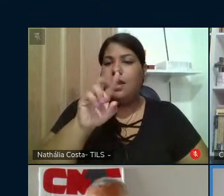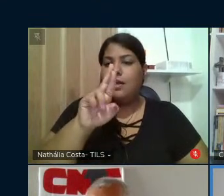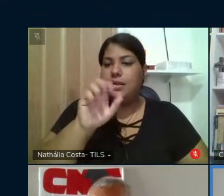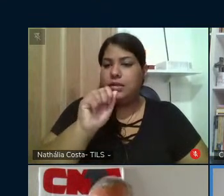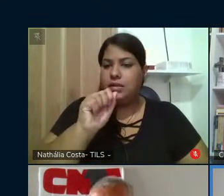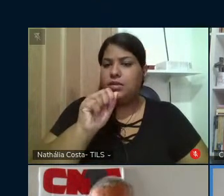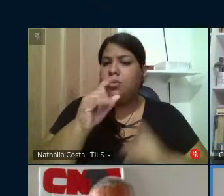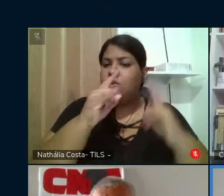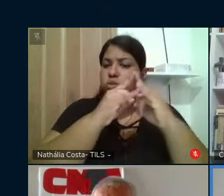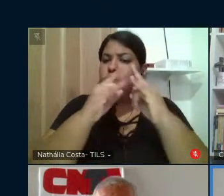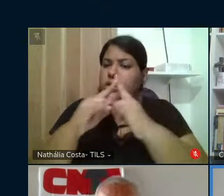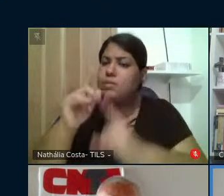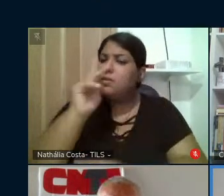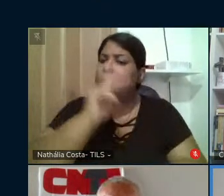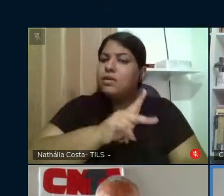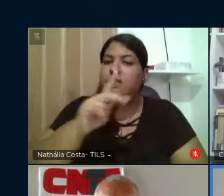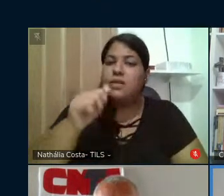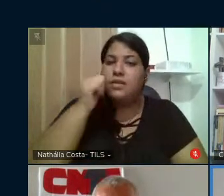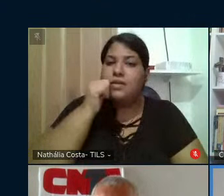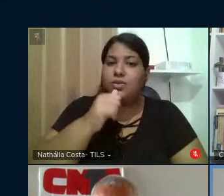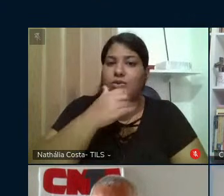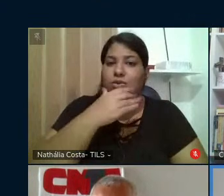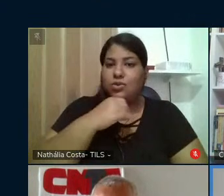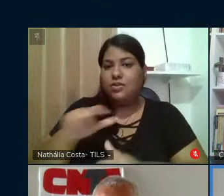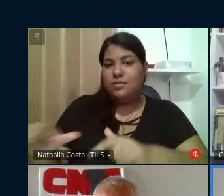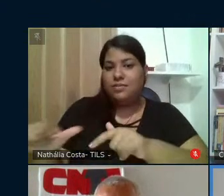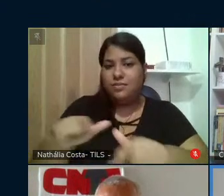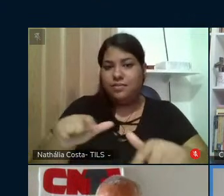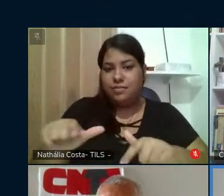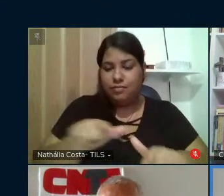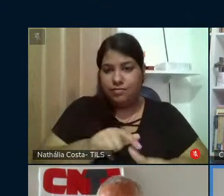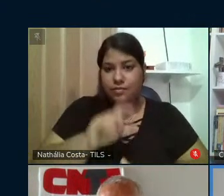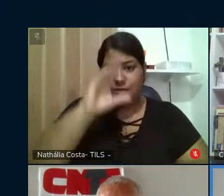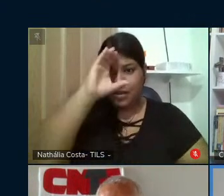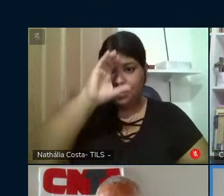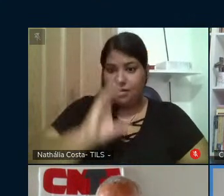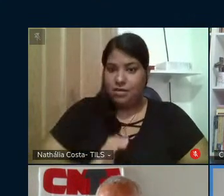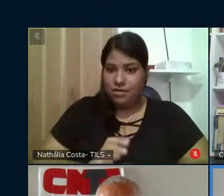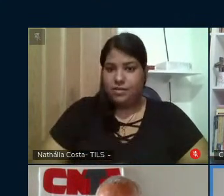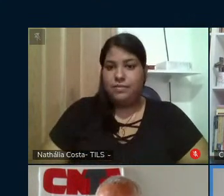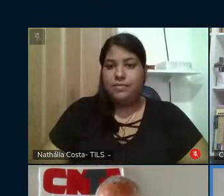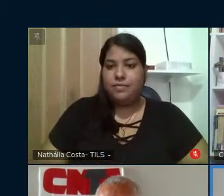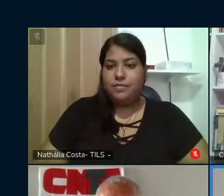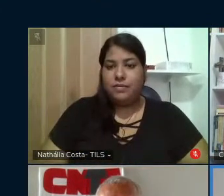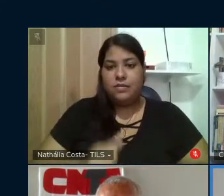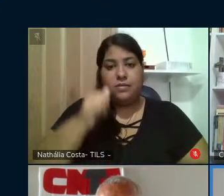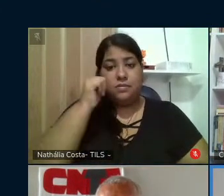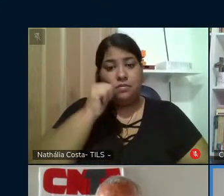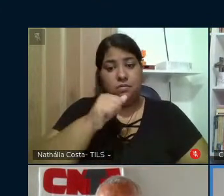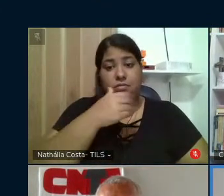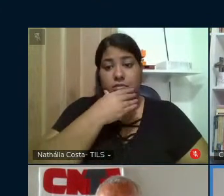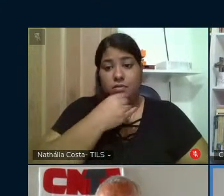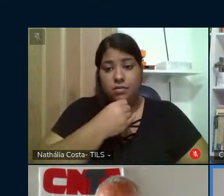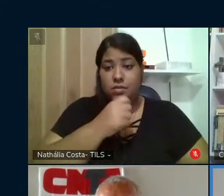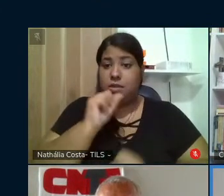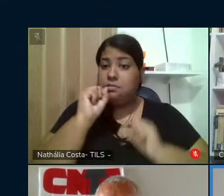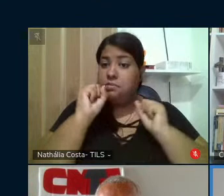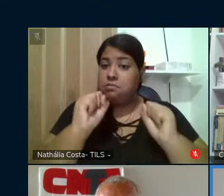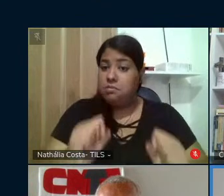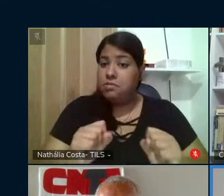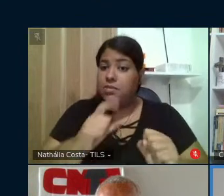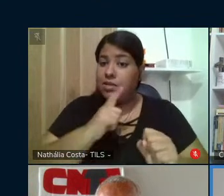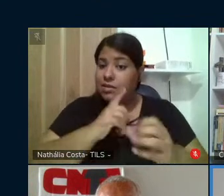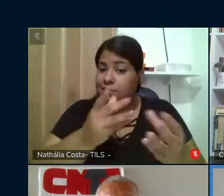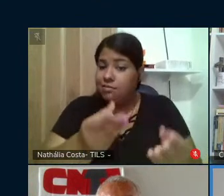professoras nas suas atividades cidadã cidadãos podem tomar nas